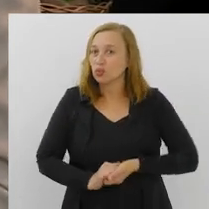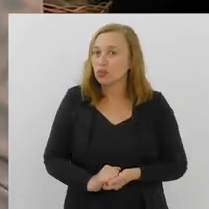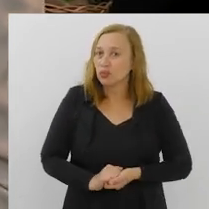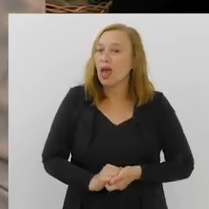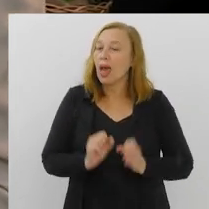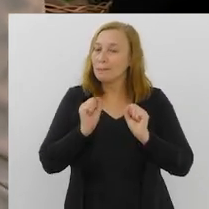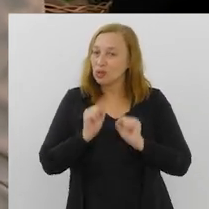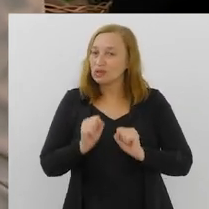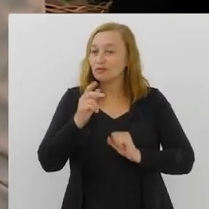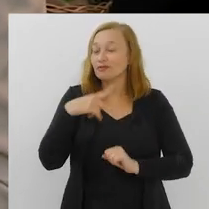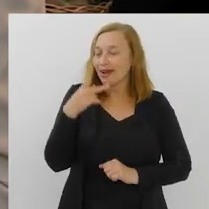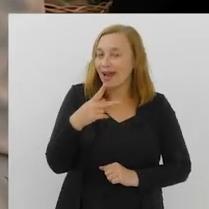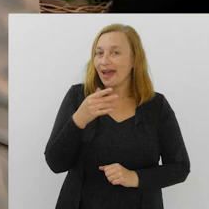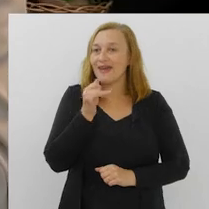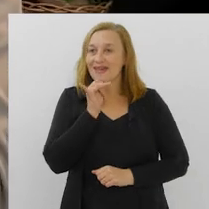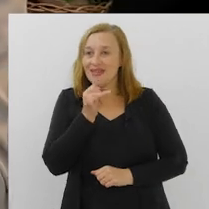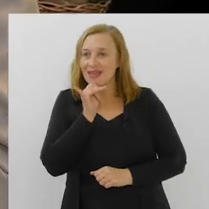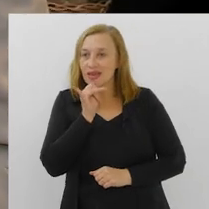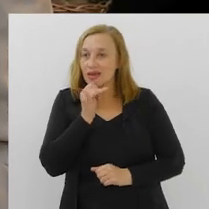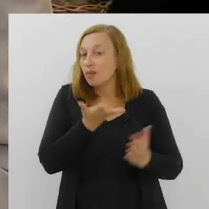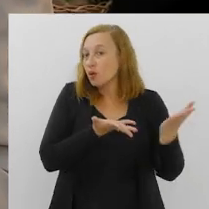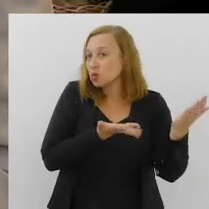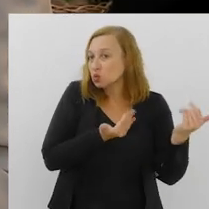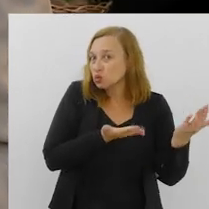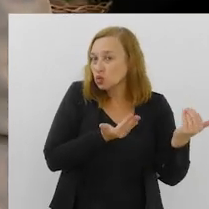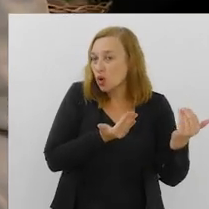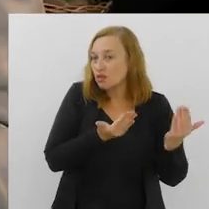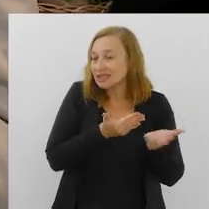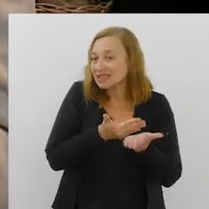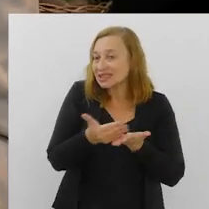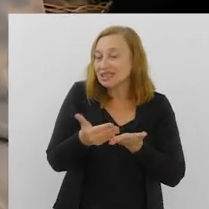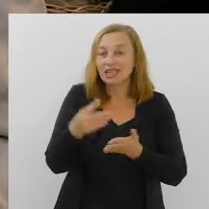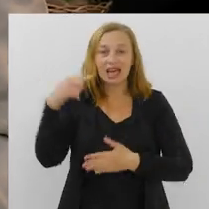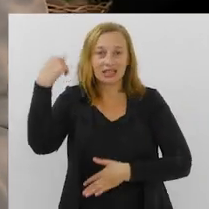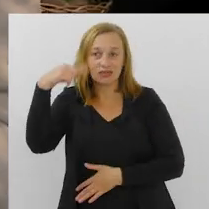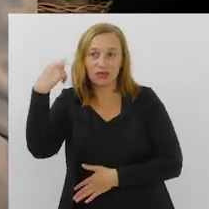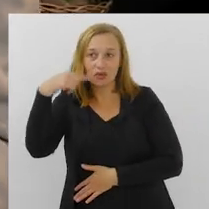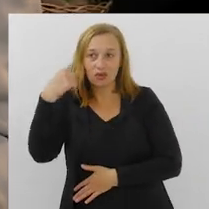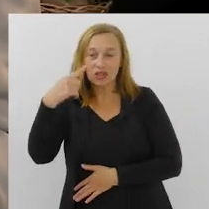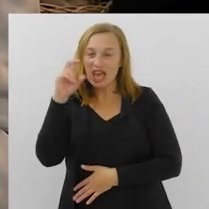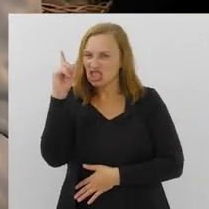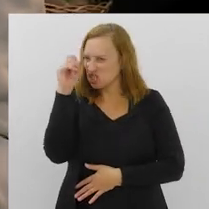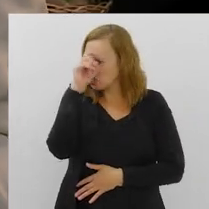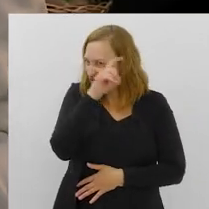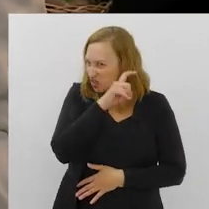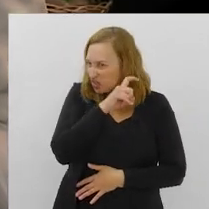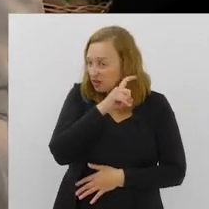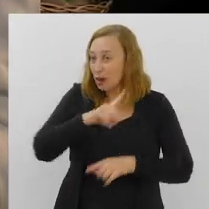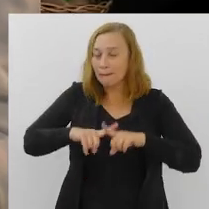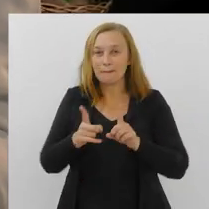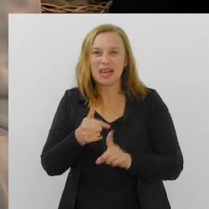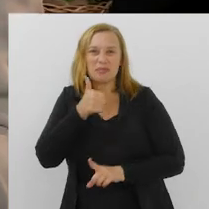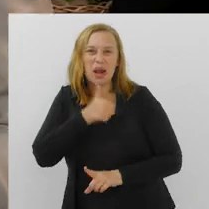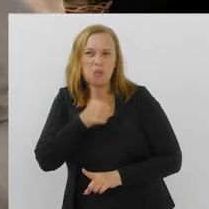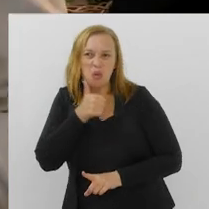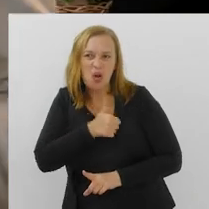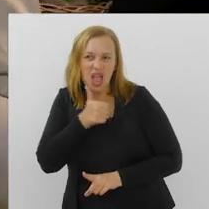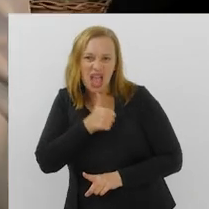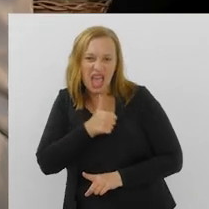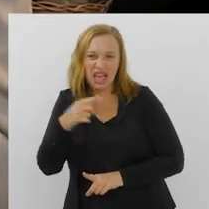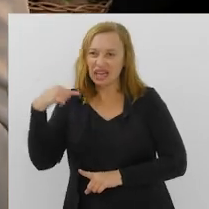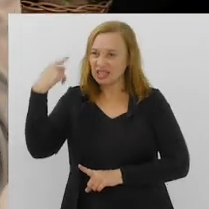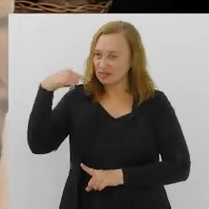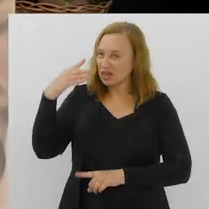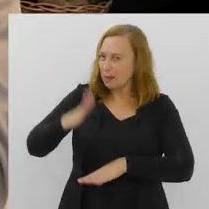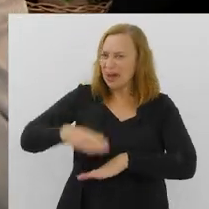na juventude. Então, é possível dizer, por exemplo, que para o jovem iniciante advogado é difícil, mas para